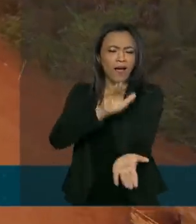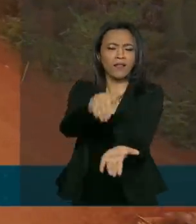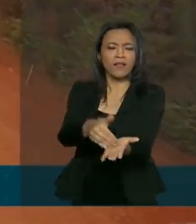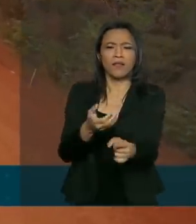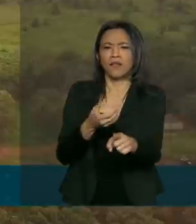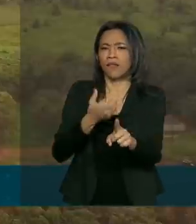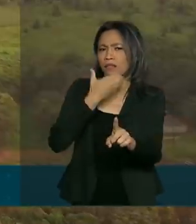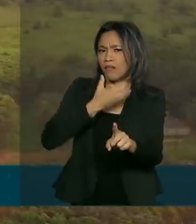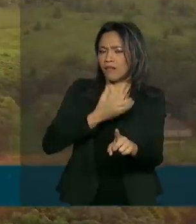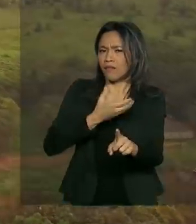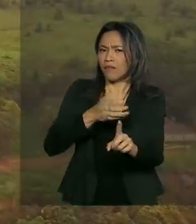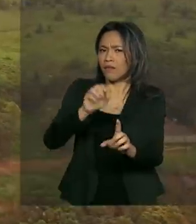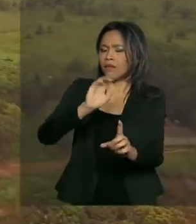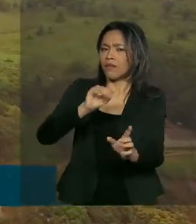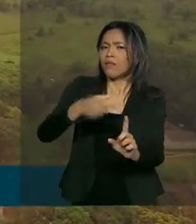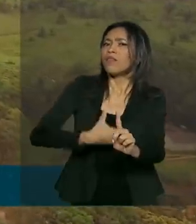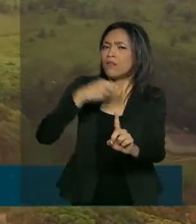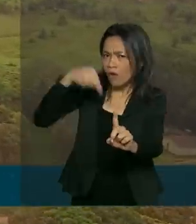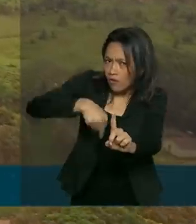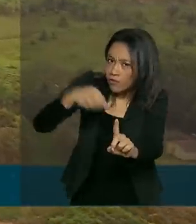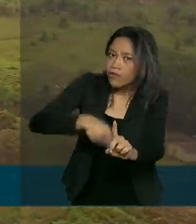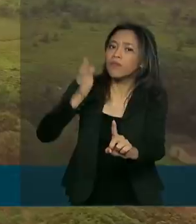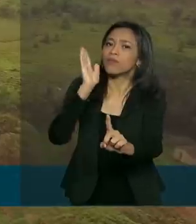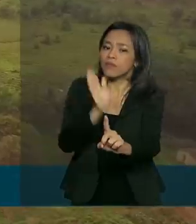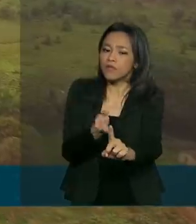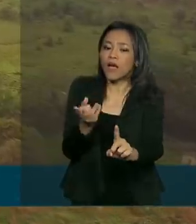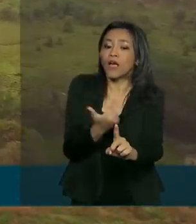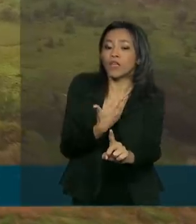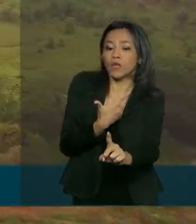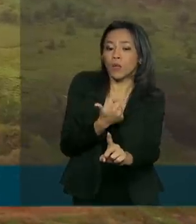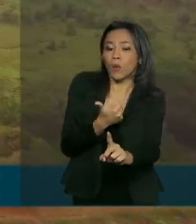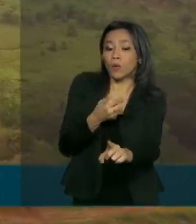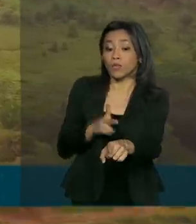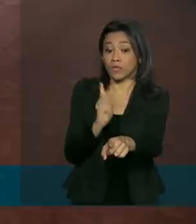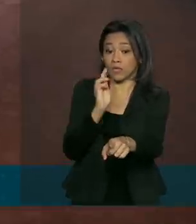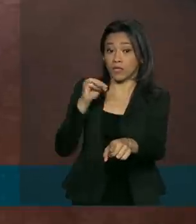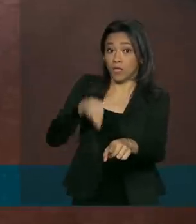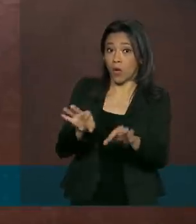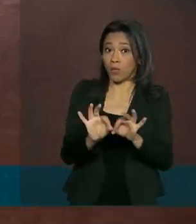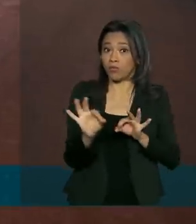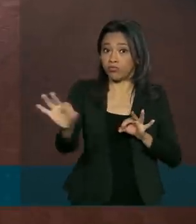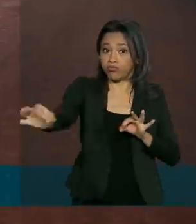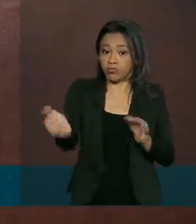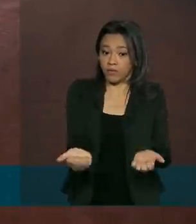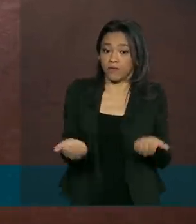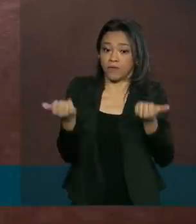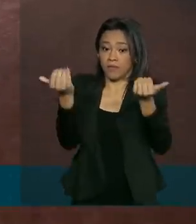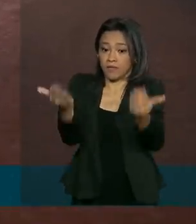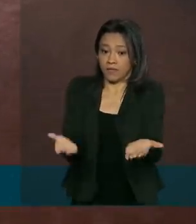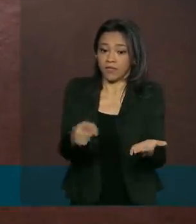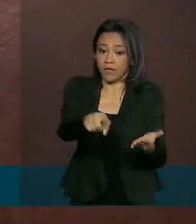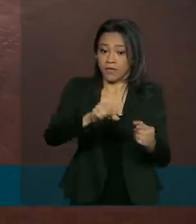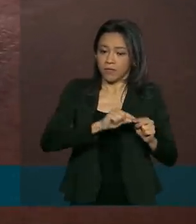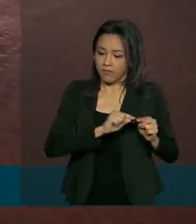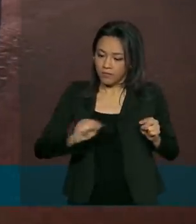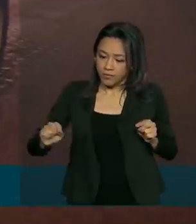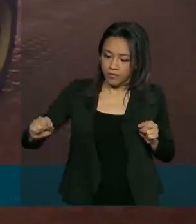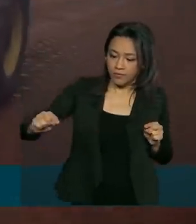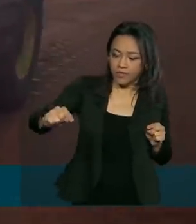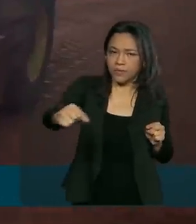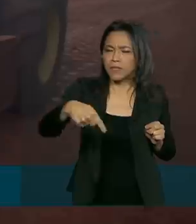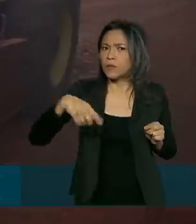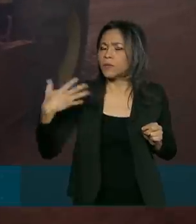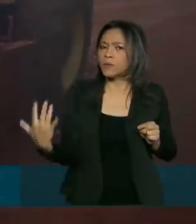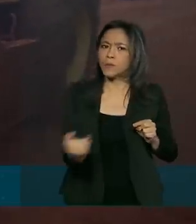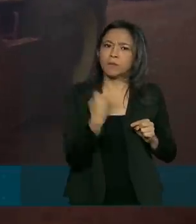deve ser concluída a pavimentação dos últimos 12 quilômetros desse trecho da rodovia Transamazônica, considerada uma das